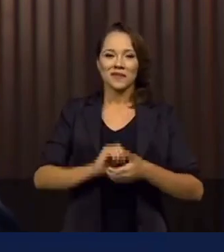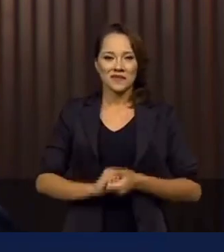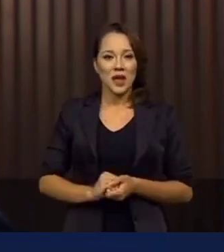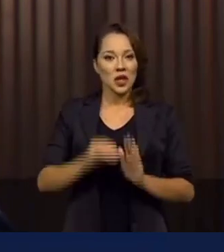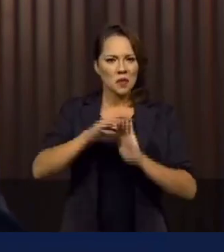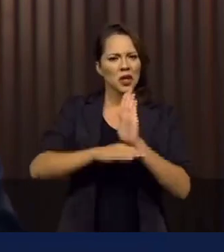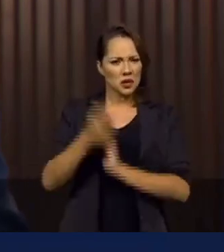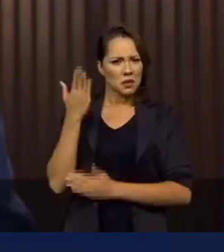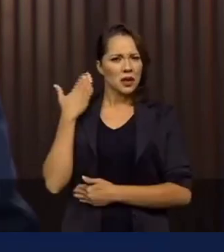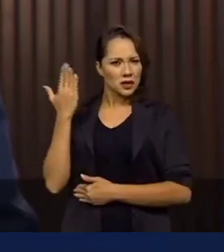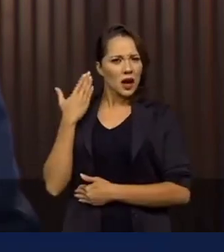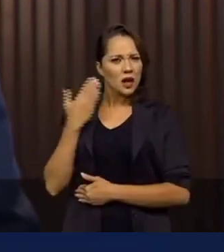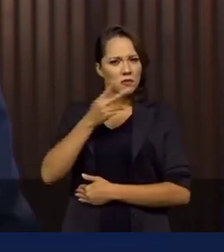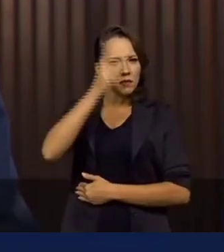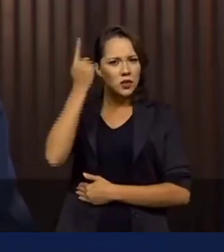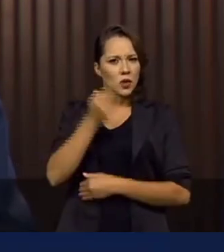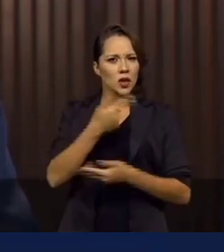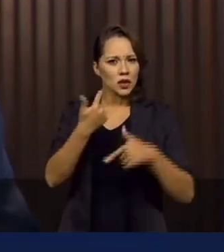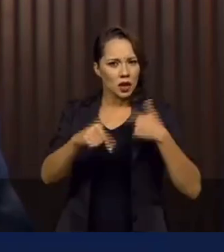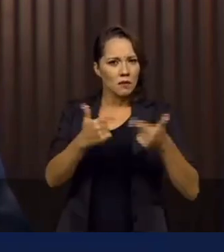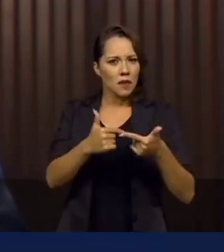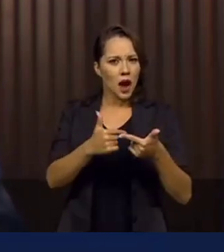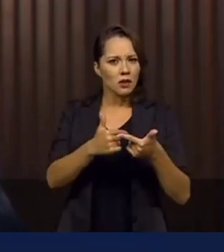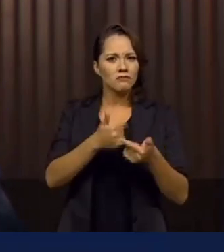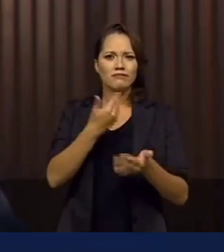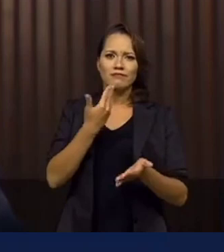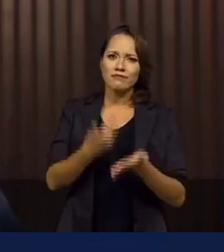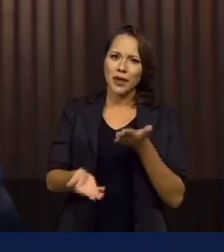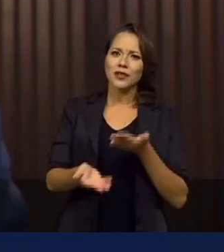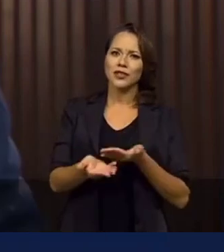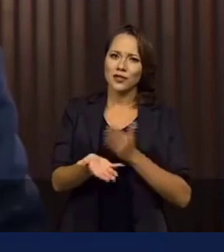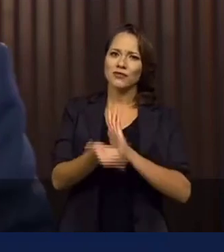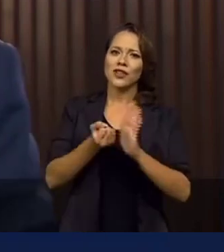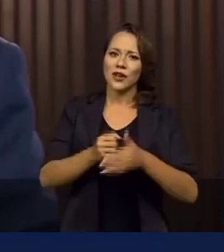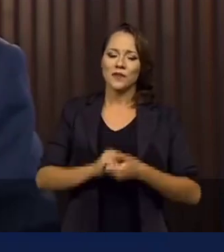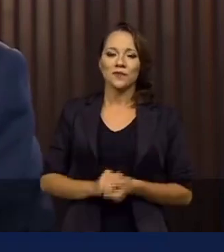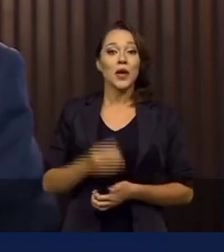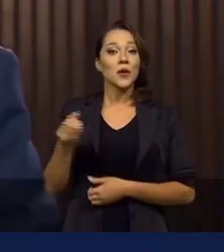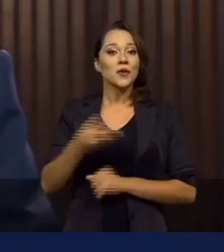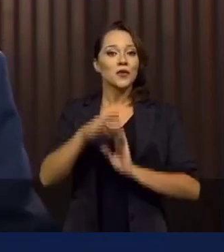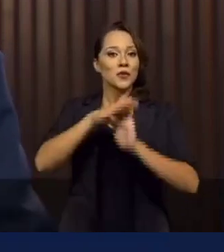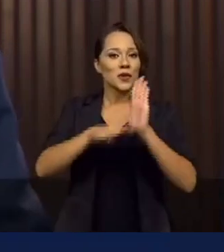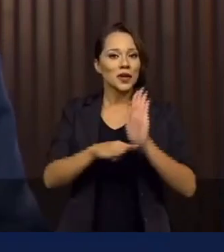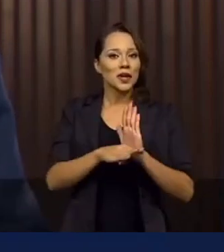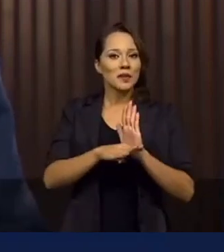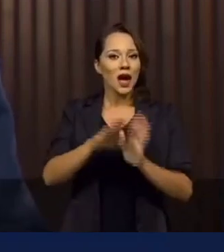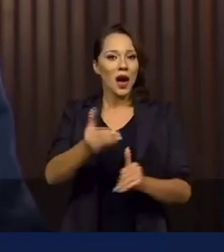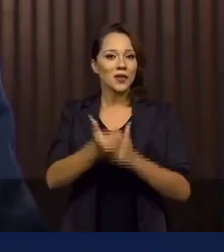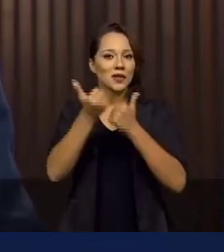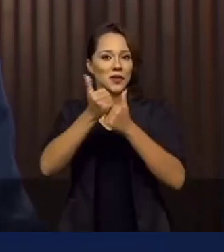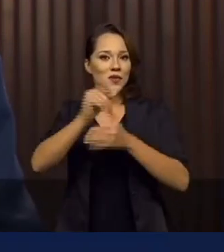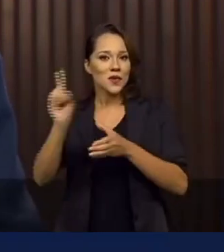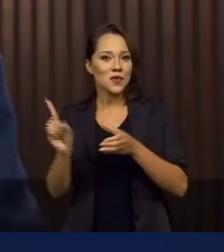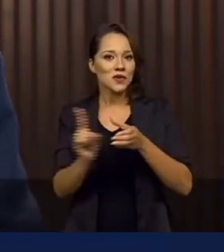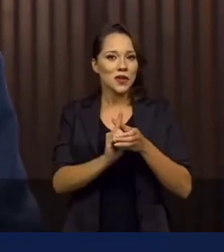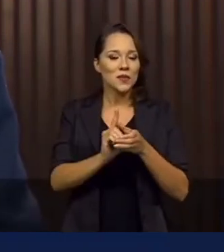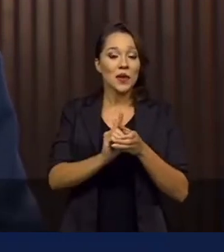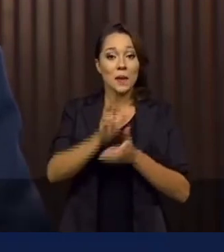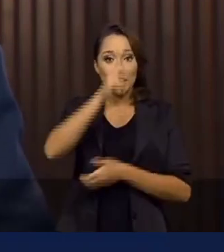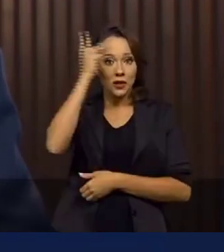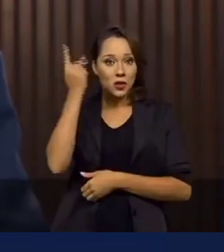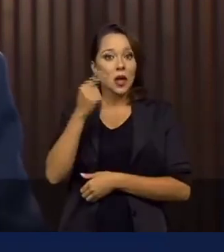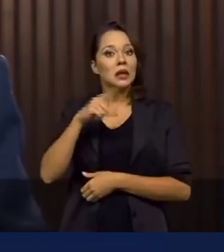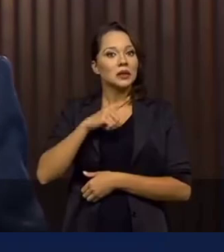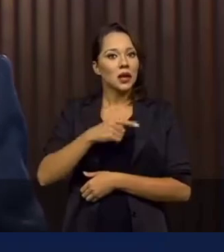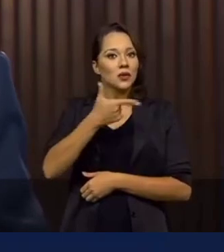No programa anterior, quem estava empregado, deixava de receber. Com o novo Auxílio Inclusão Produtiva, o beneficiário passa